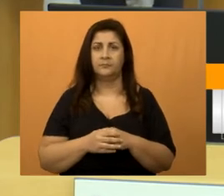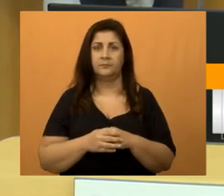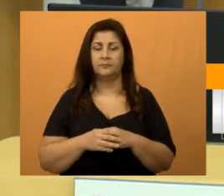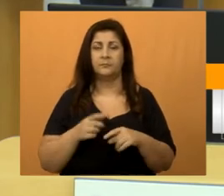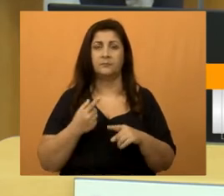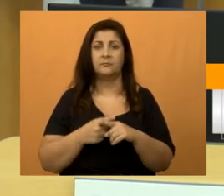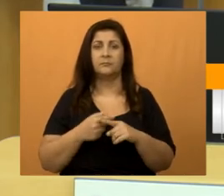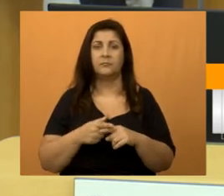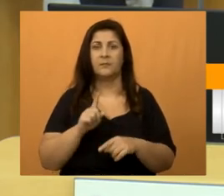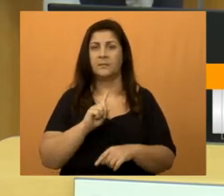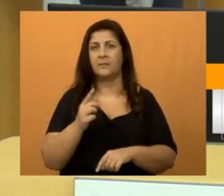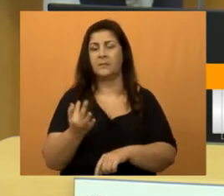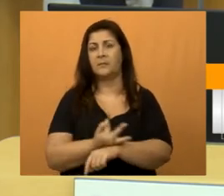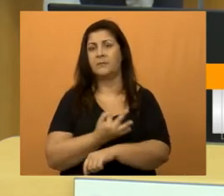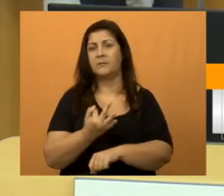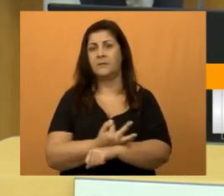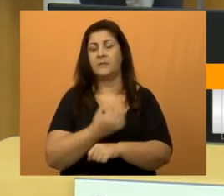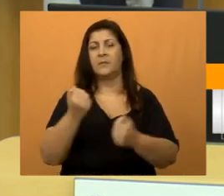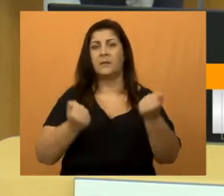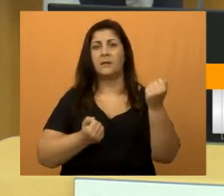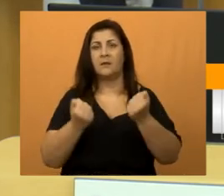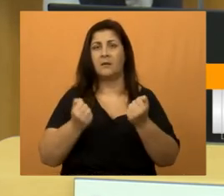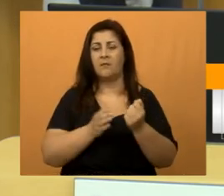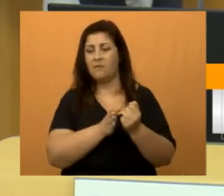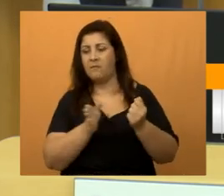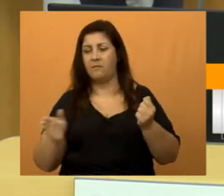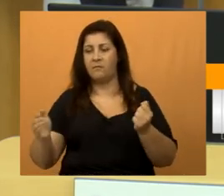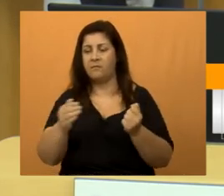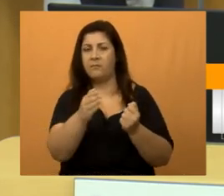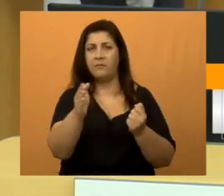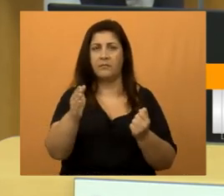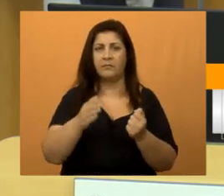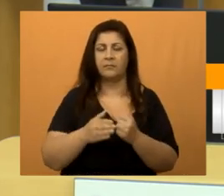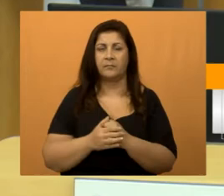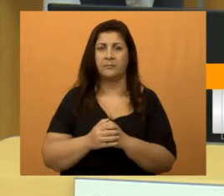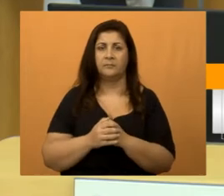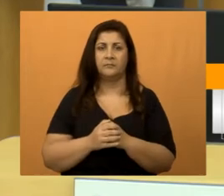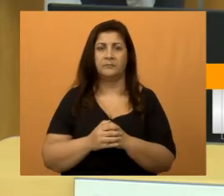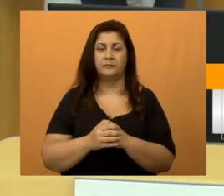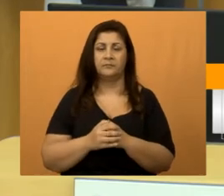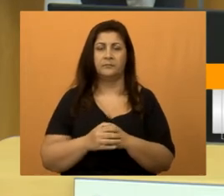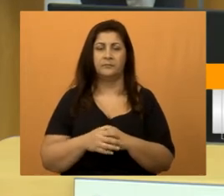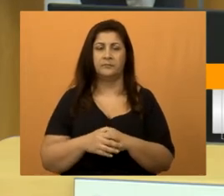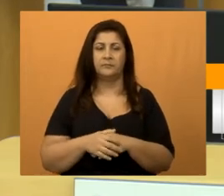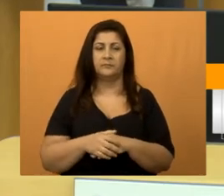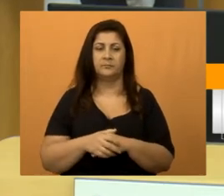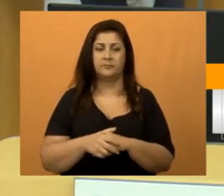levada, porque não aguenta mais os carros que desviam e vêm para aquela rua ali.